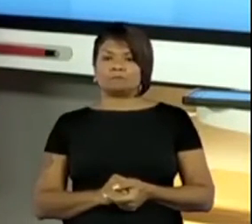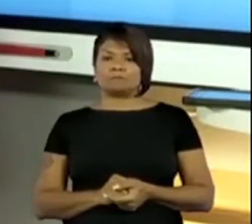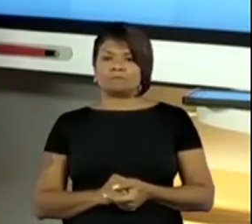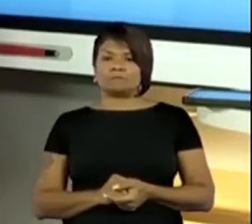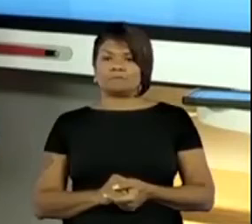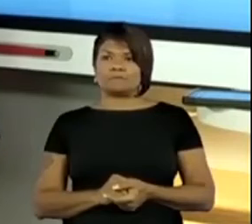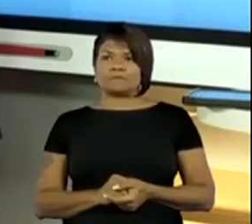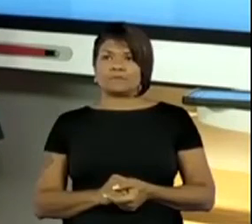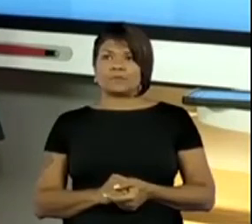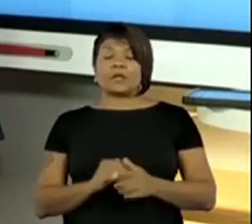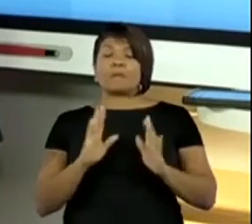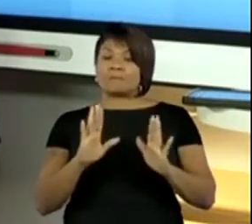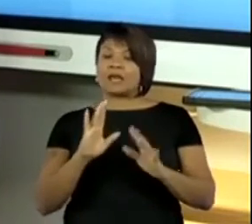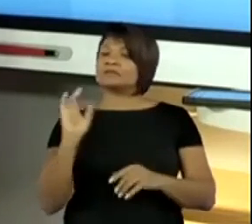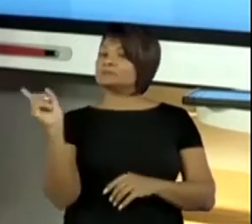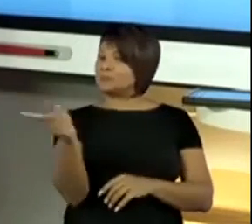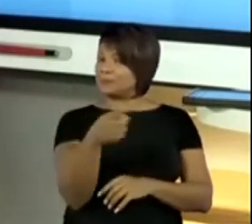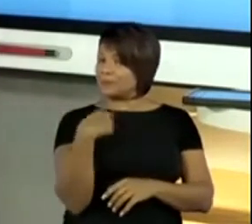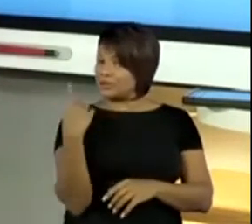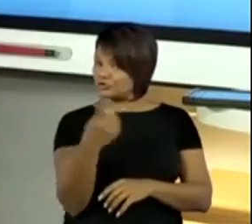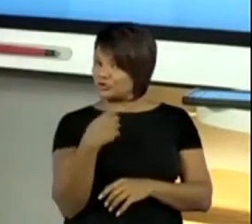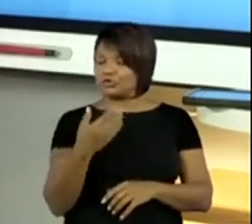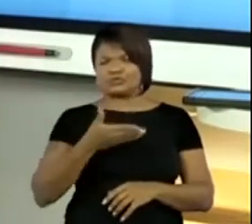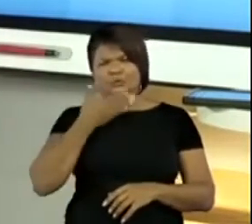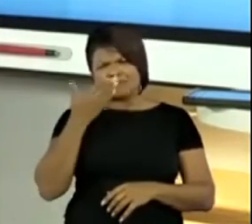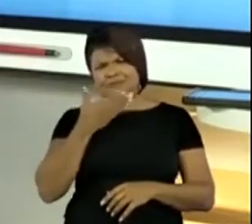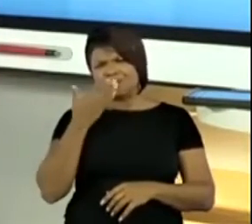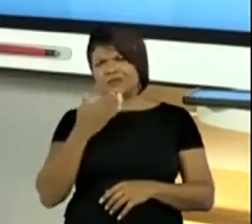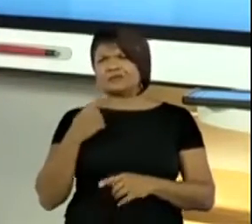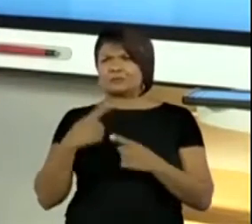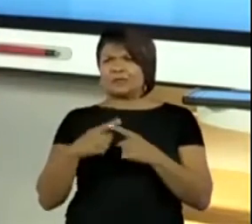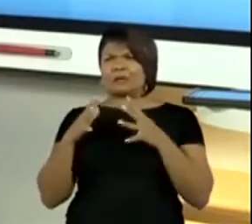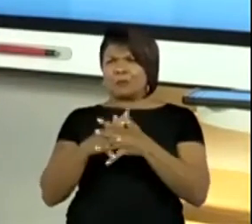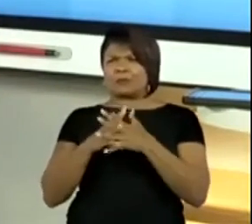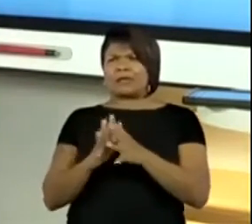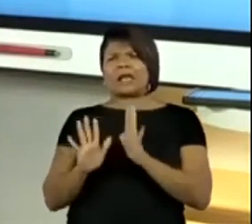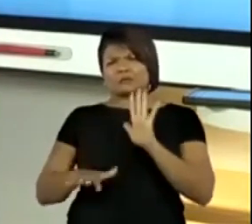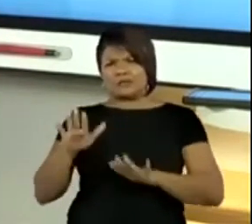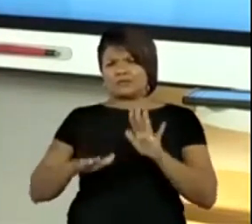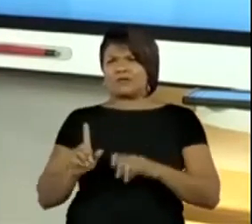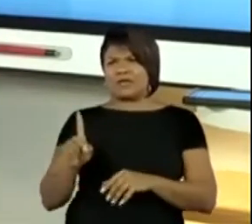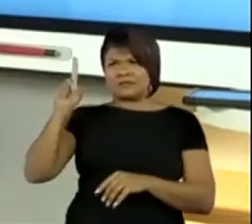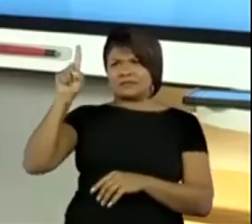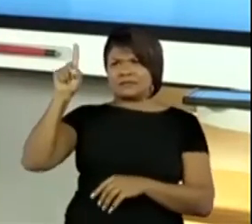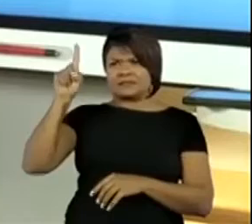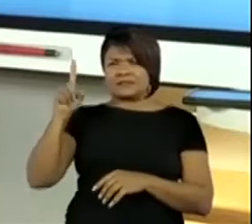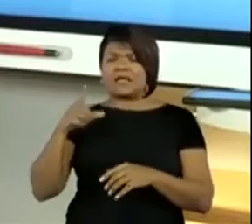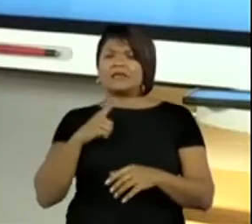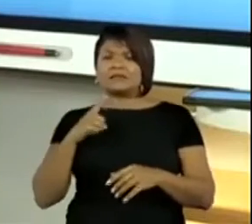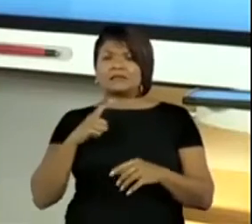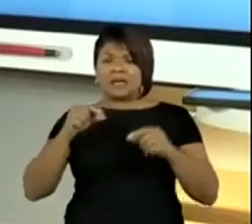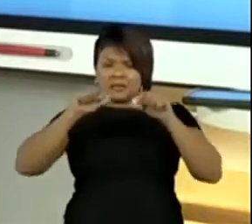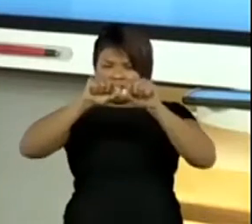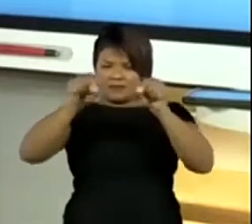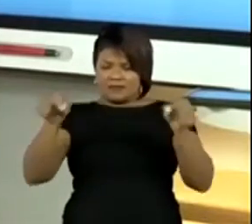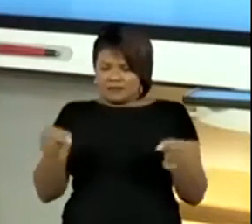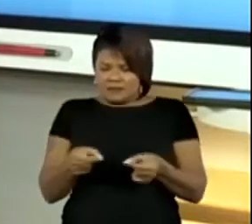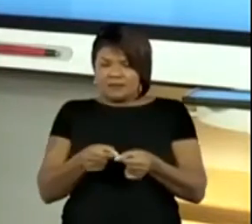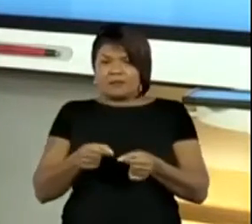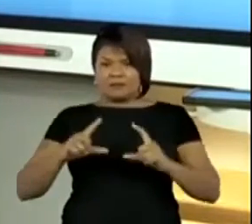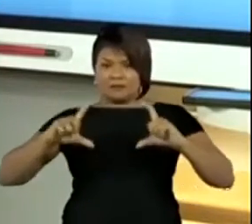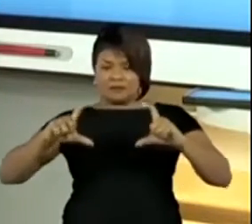Mas, para a gente ficar mais fácil, né? Eu acabei fazendo na forma circular, tá?